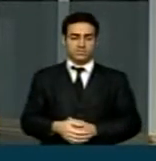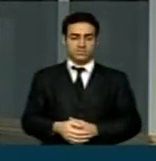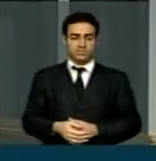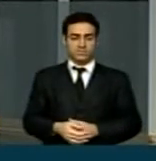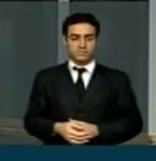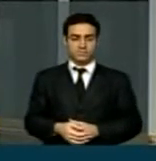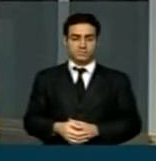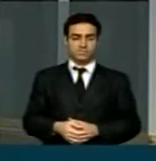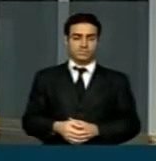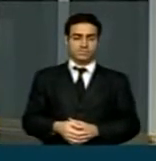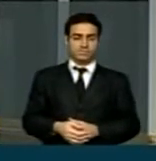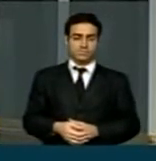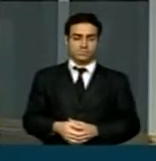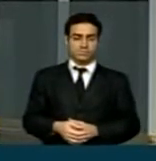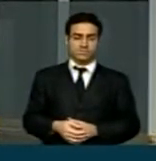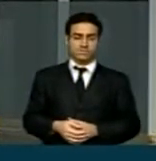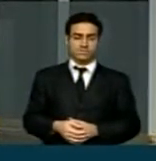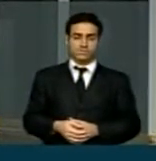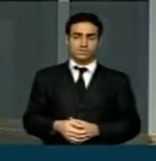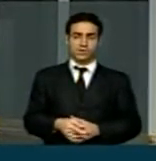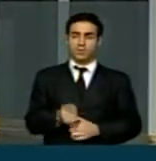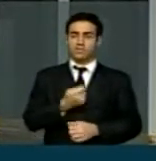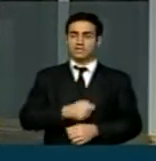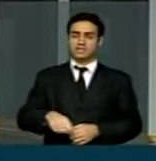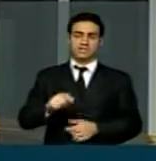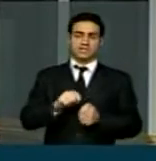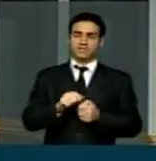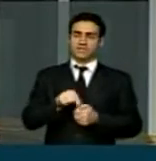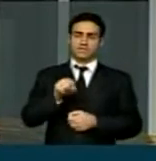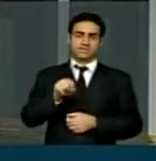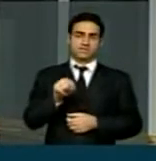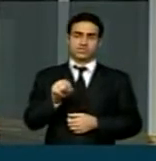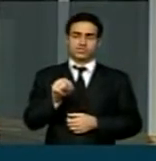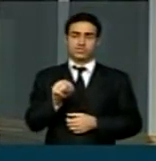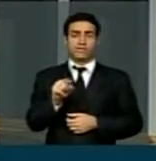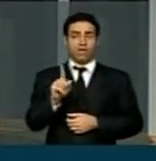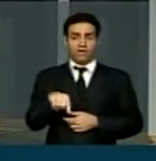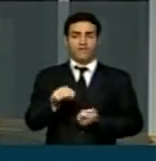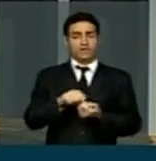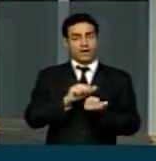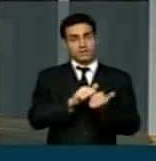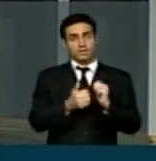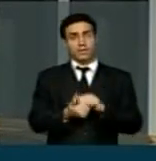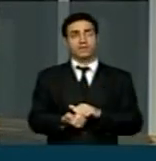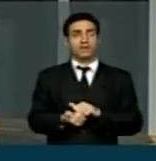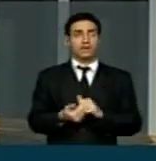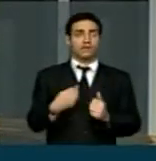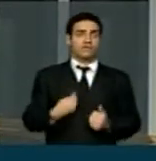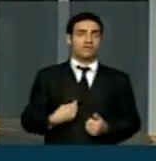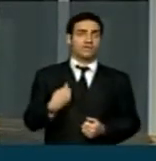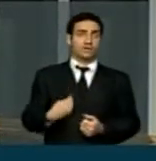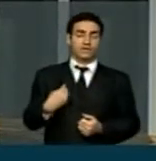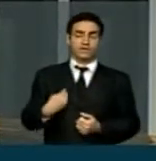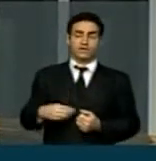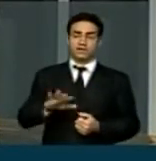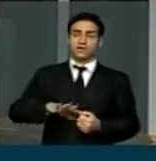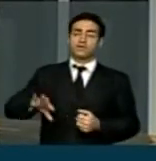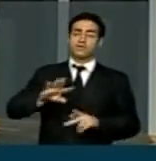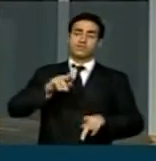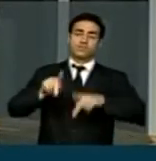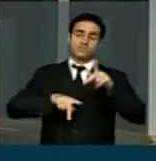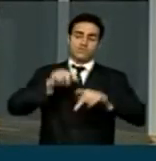é necessário fazer isso. É adaptarmos a condição de vida do povo